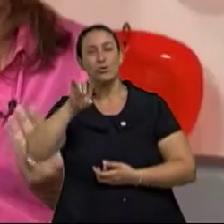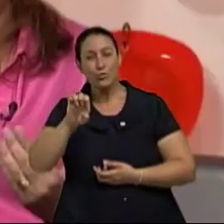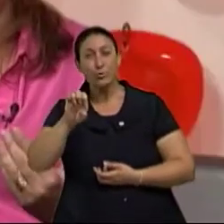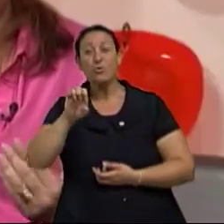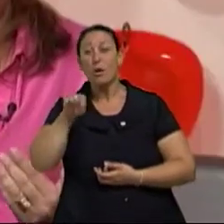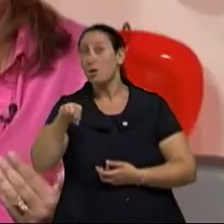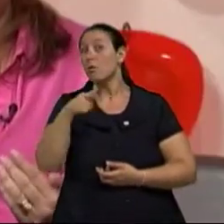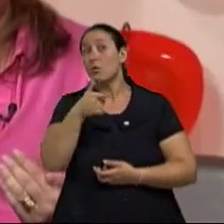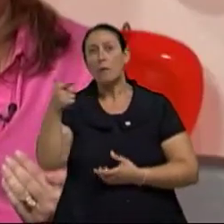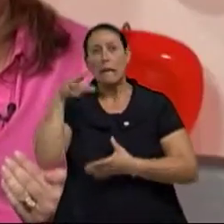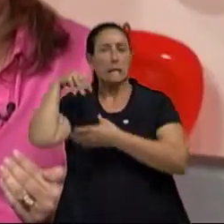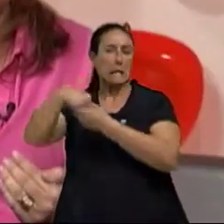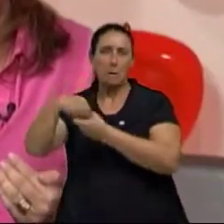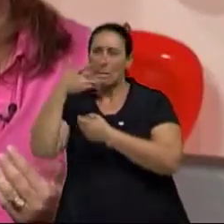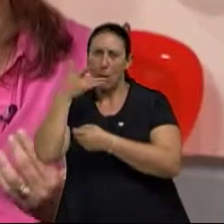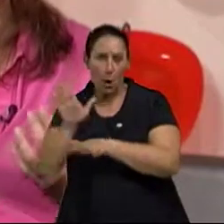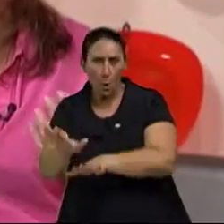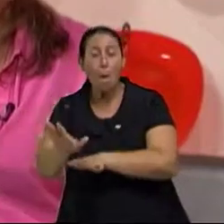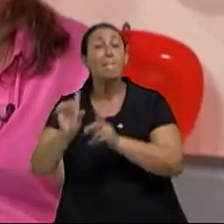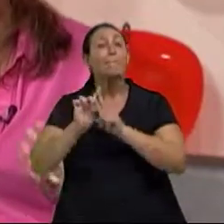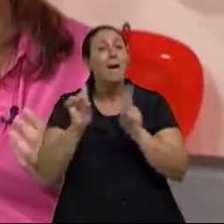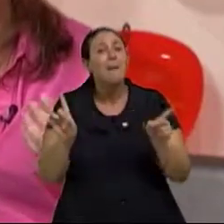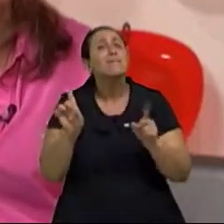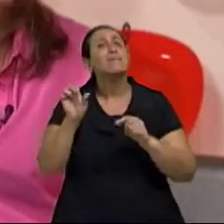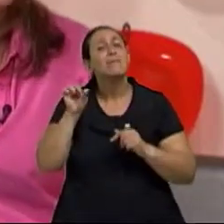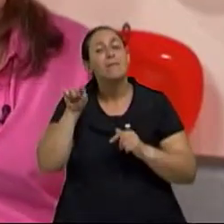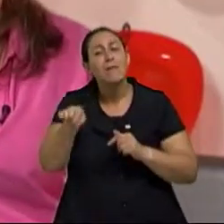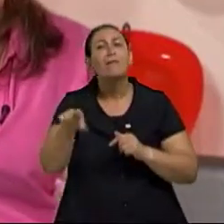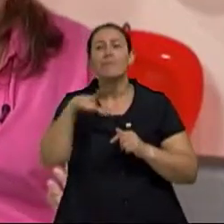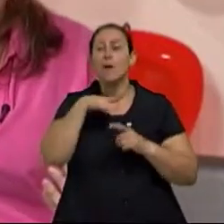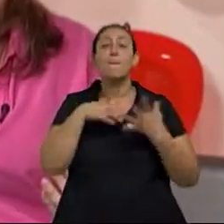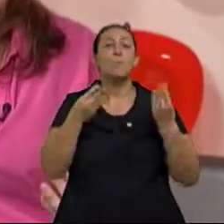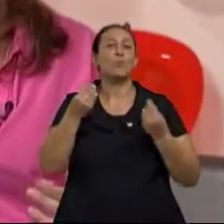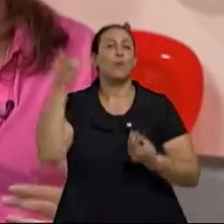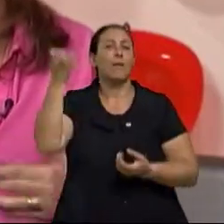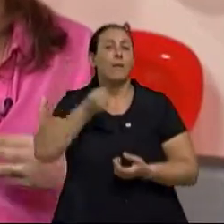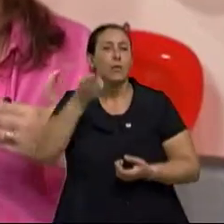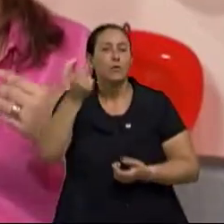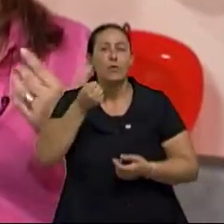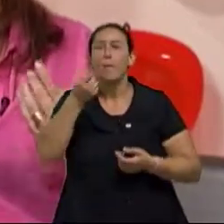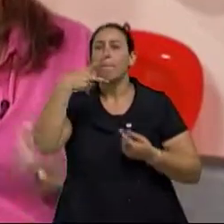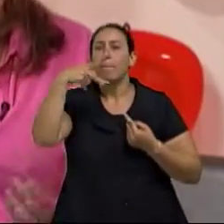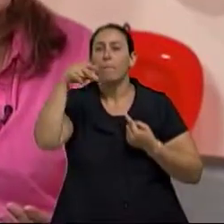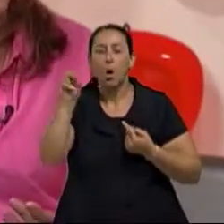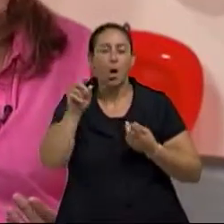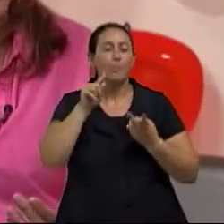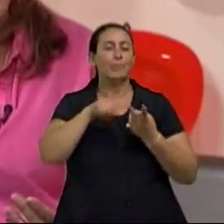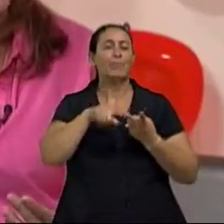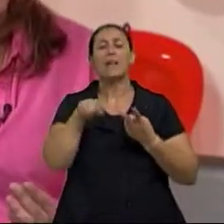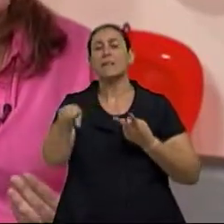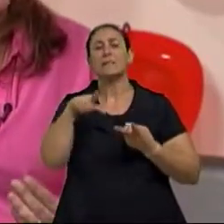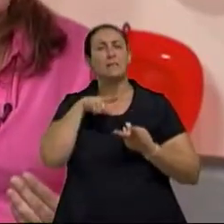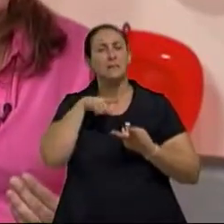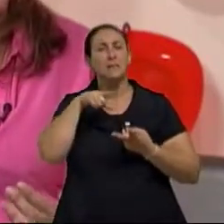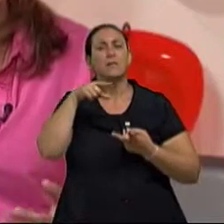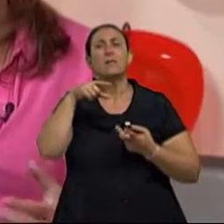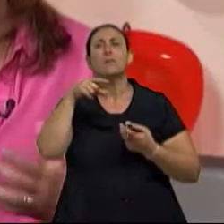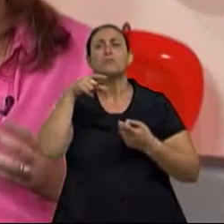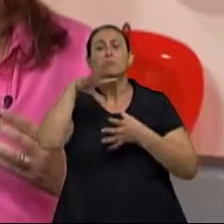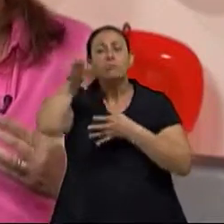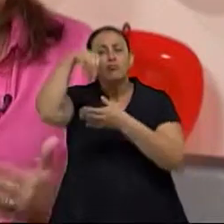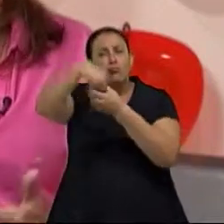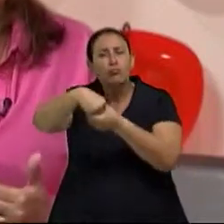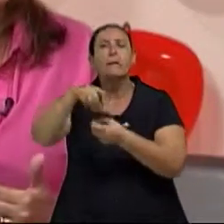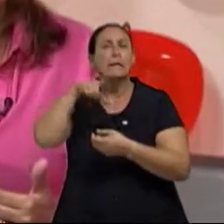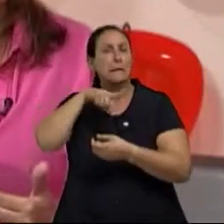Mas ele não deixa de ser um alimento saudável, porque ele tem muito leite em pó, ele tem os nutrientes de um leite, entendeu?